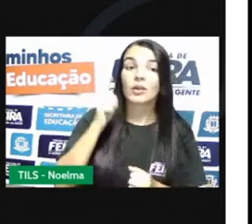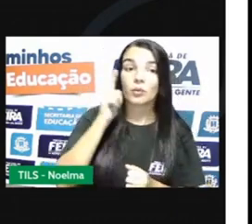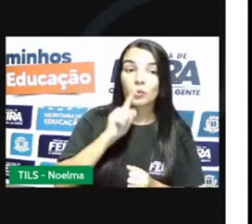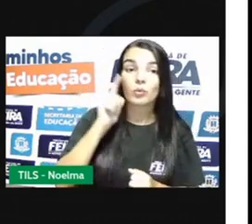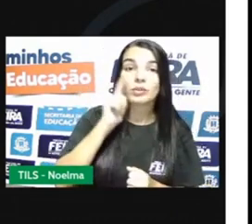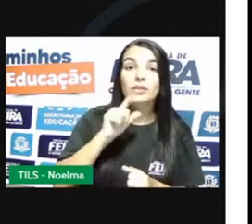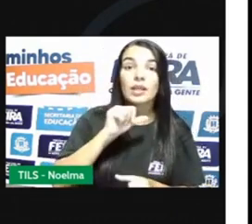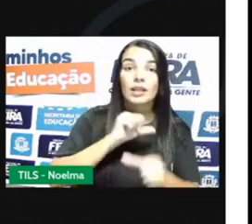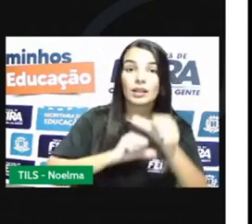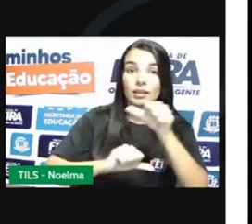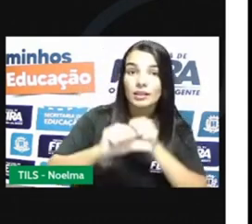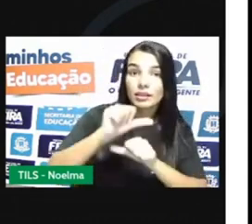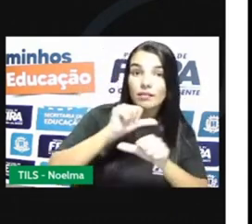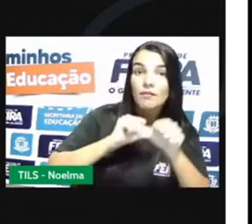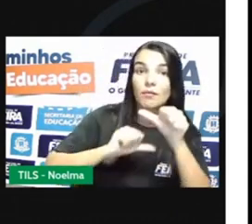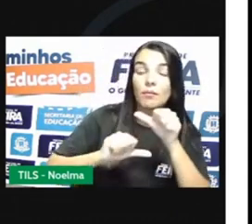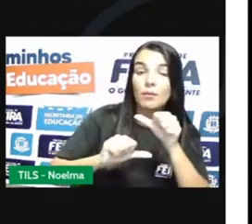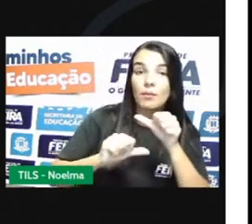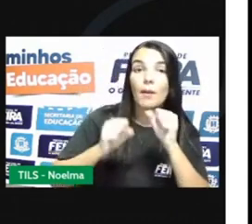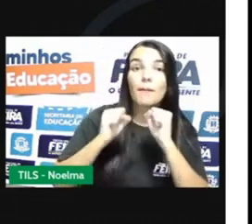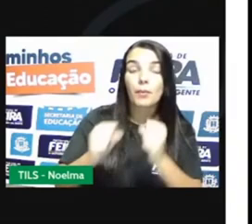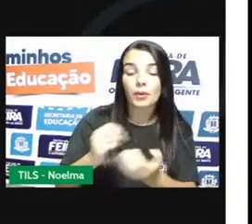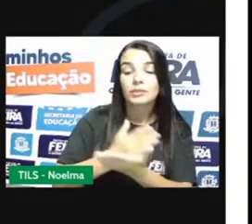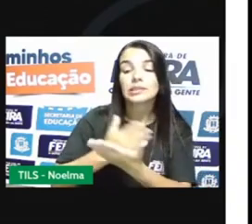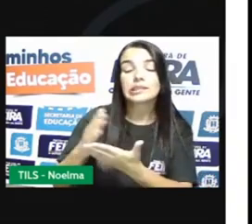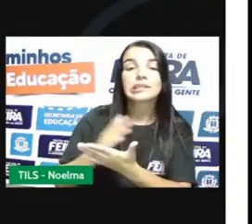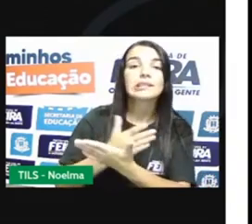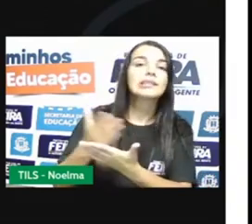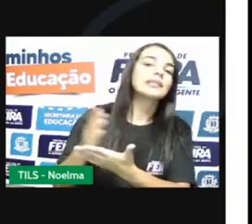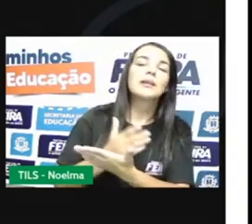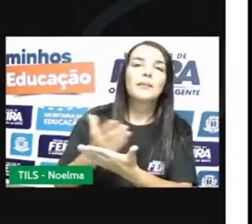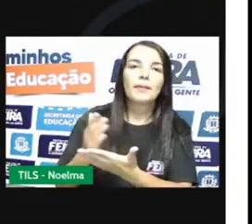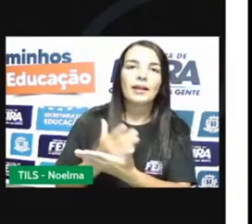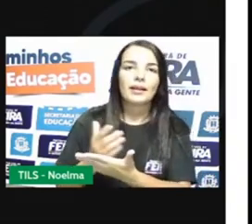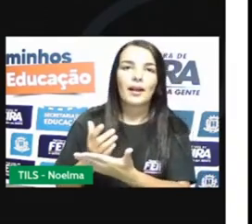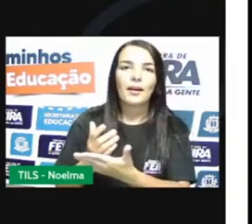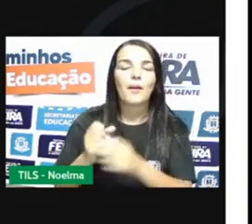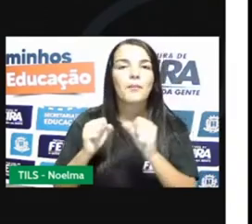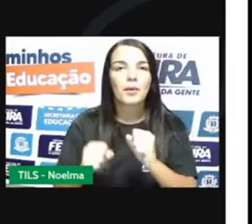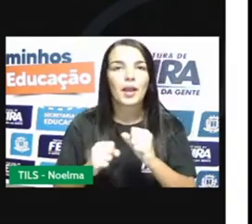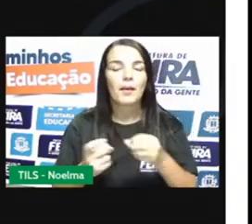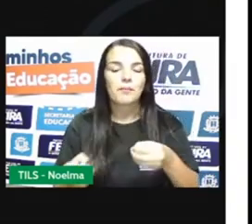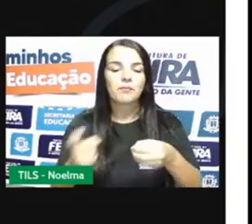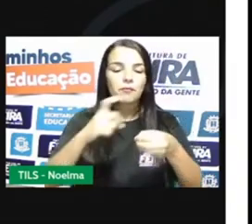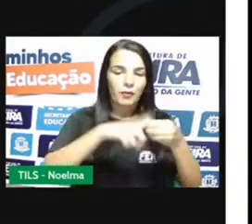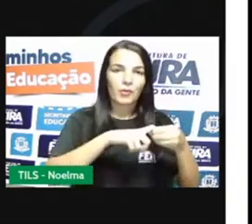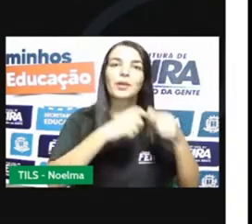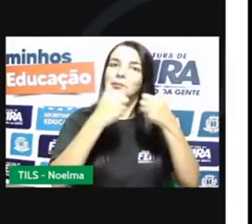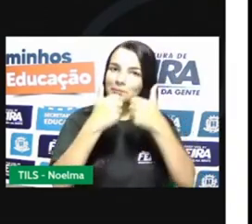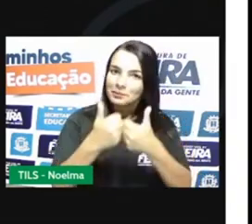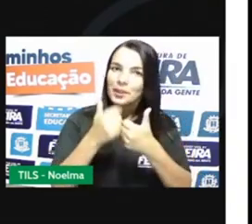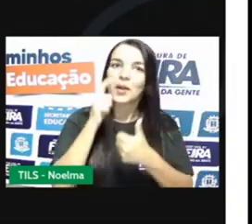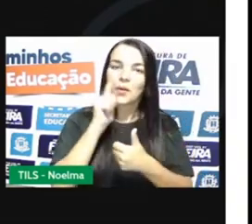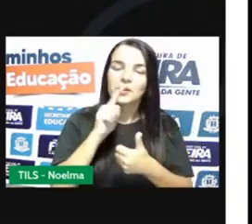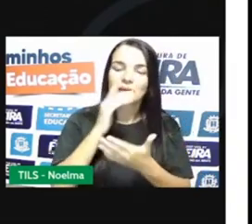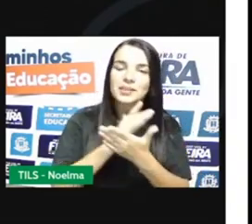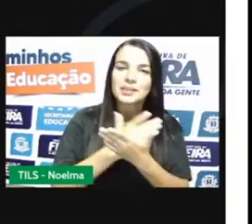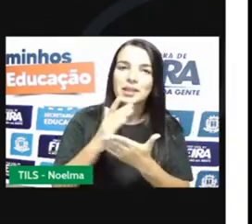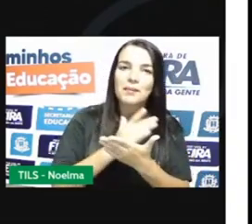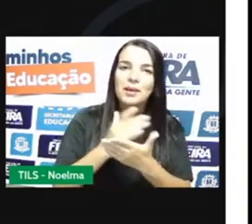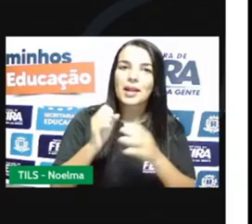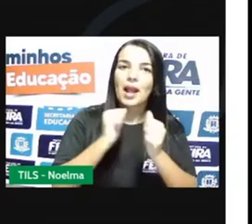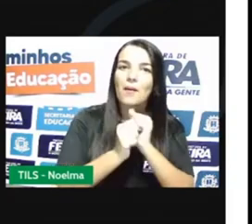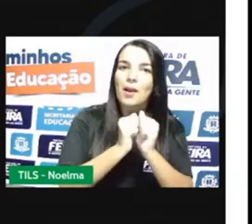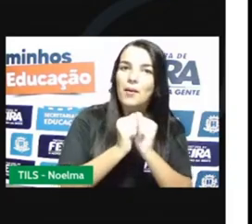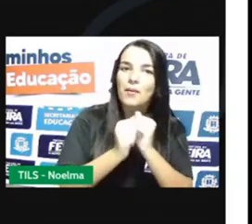transformação, ocorreu uma transformação aqui, reversível. Por quê? Porque a gente consegue separar o